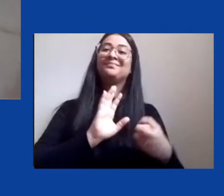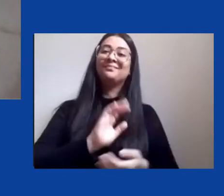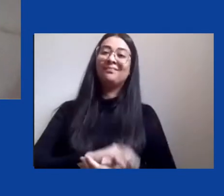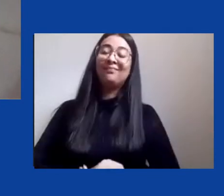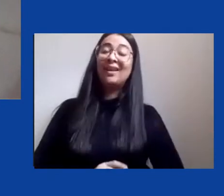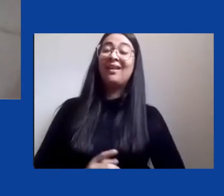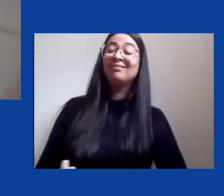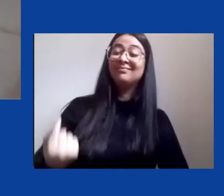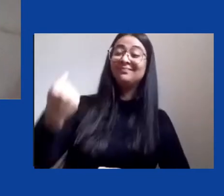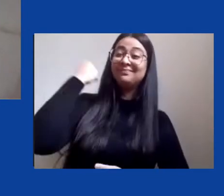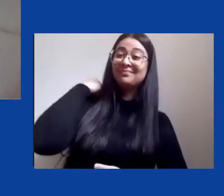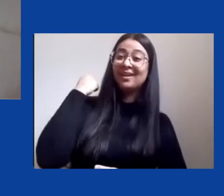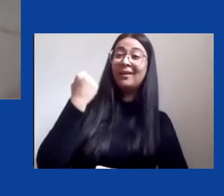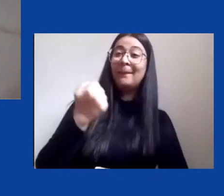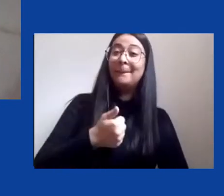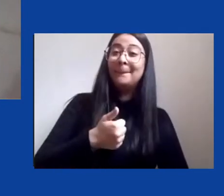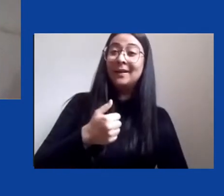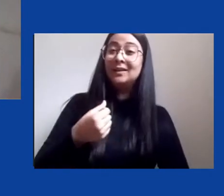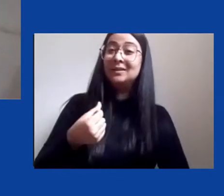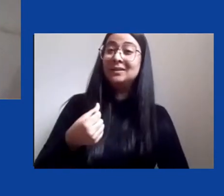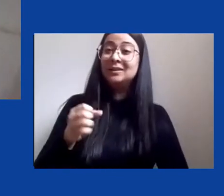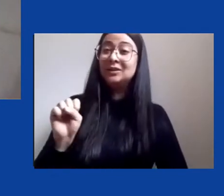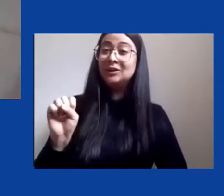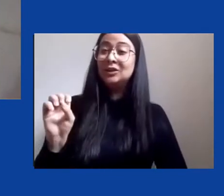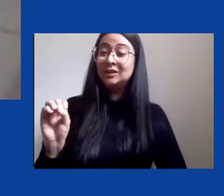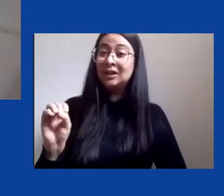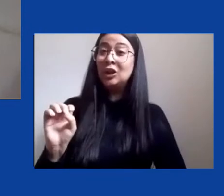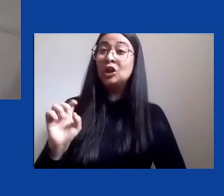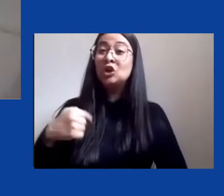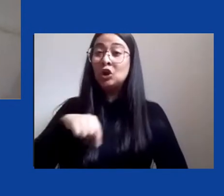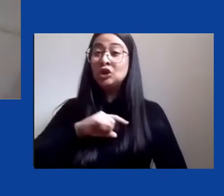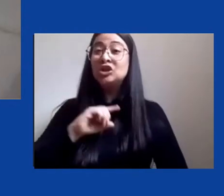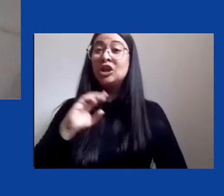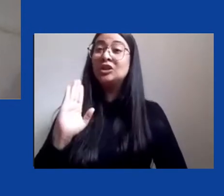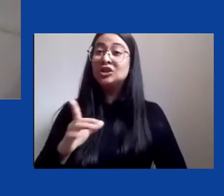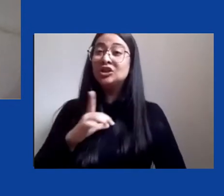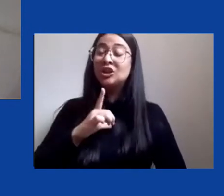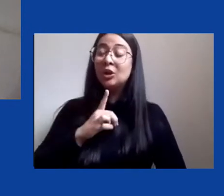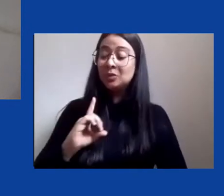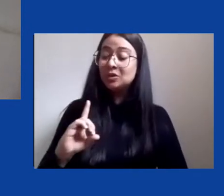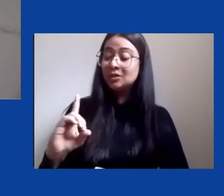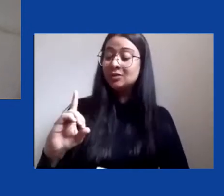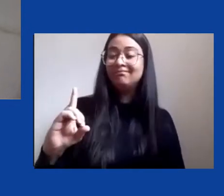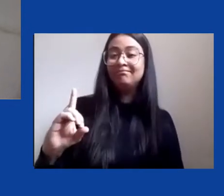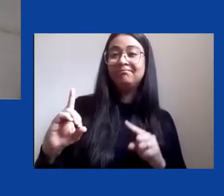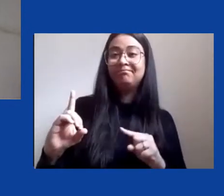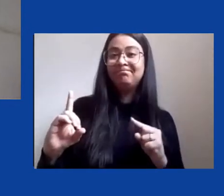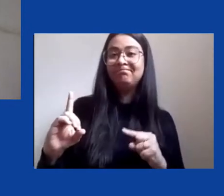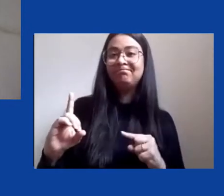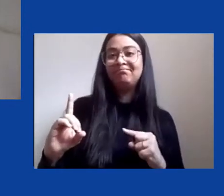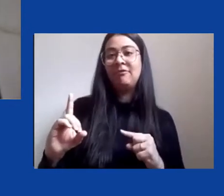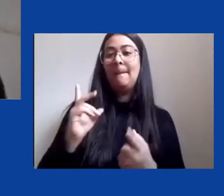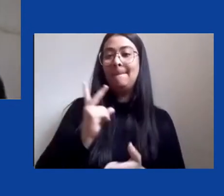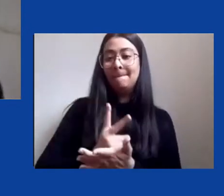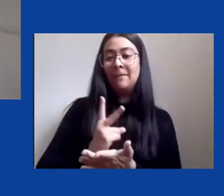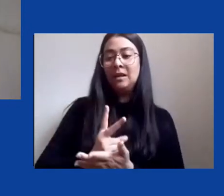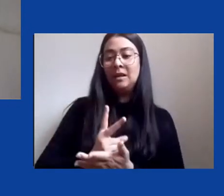assegurado algum direito nessa lei imperial de